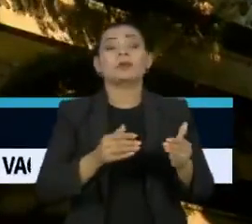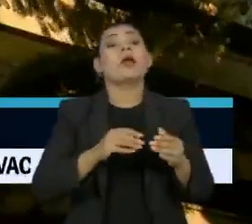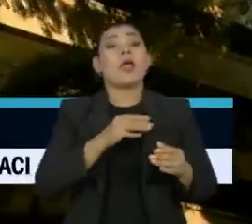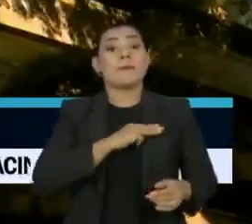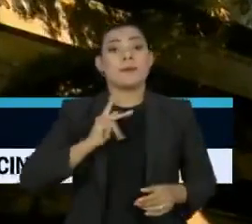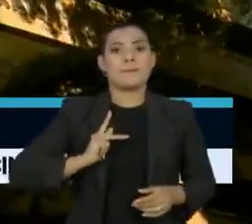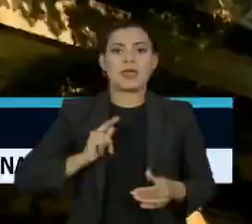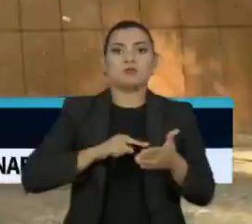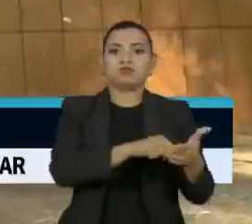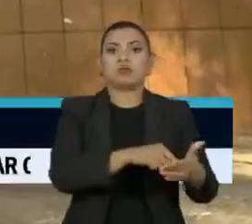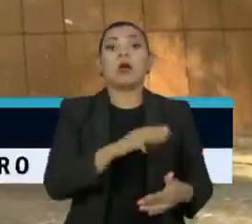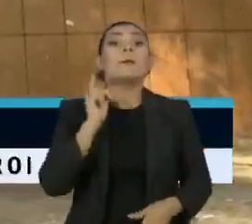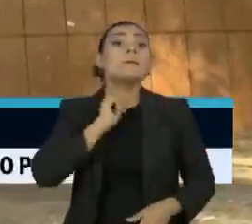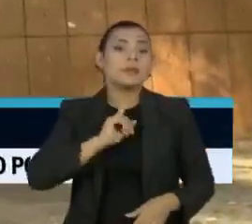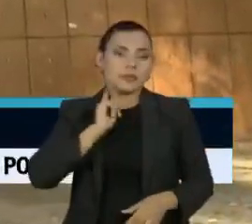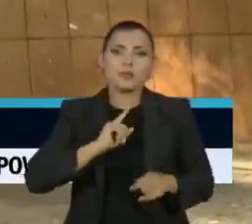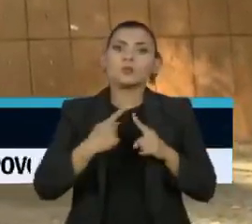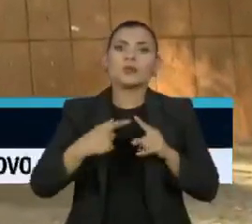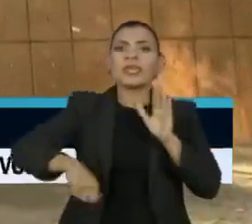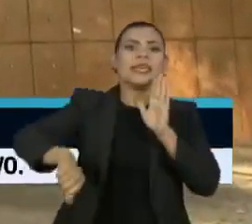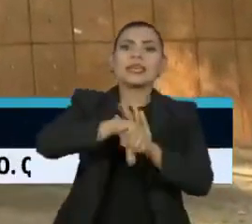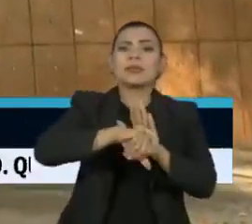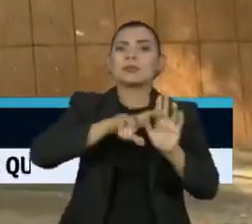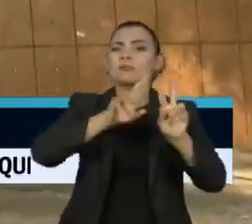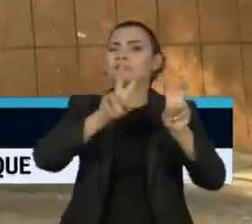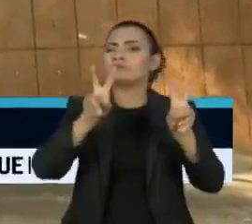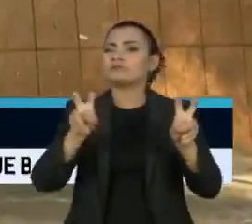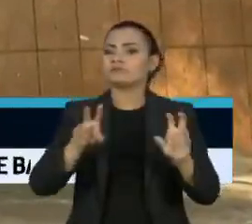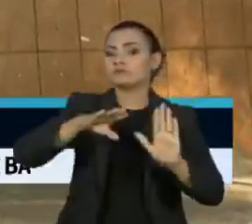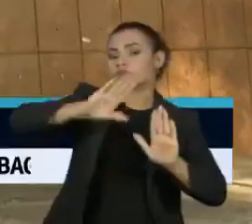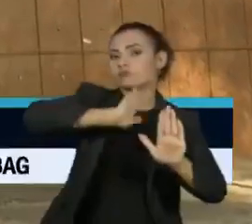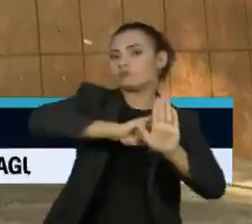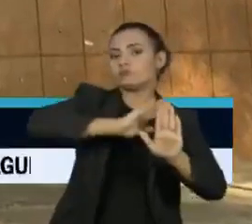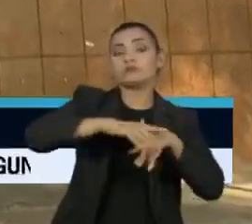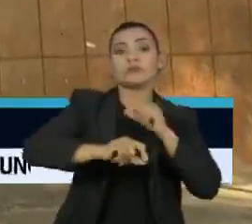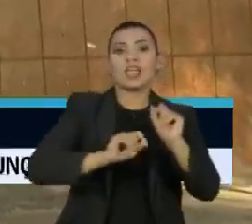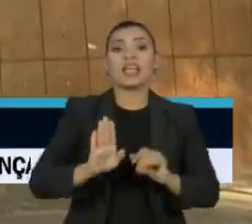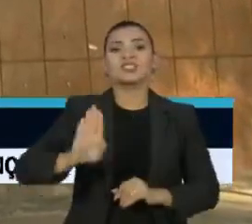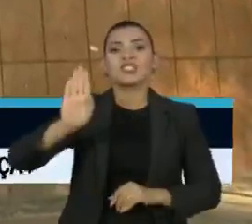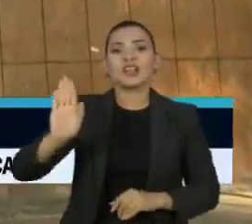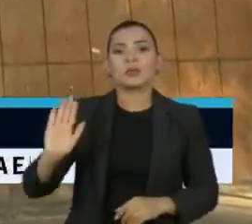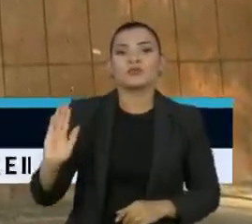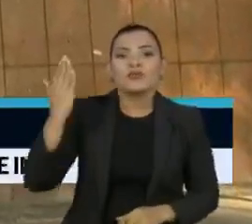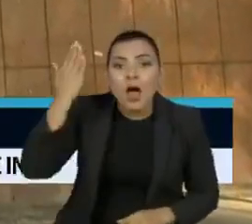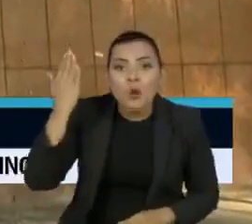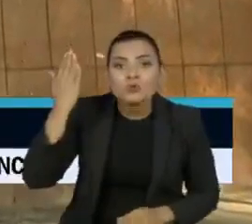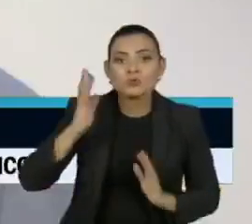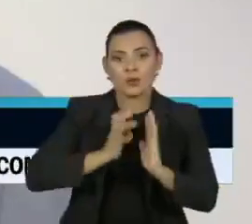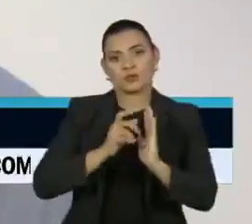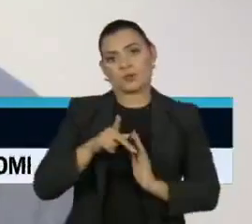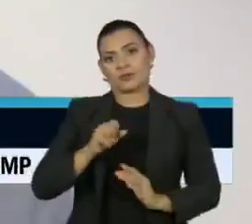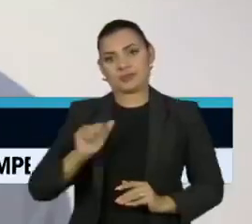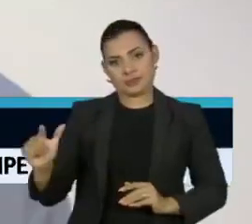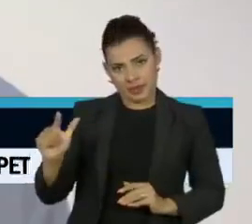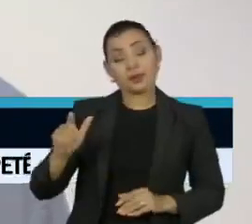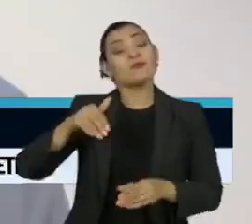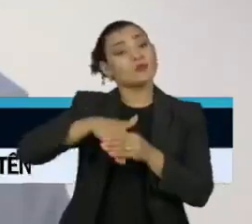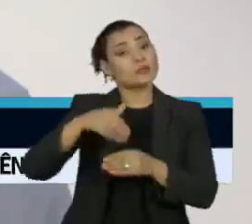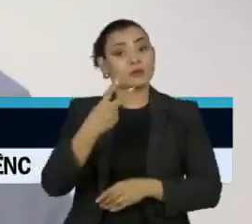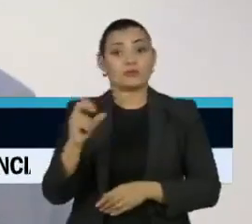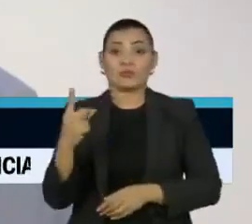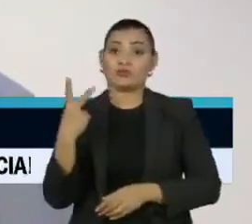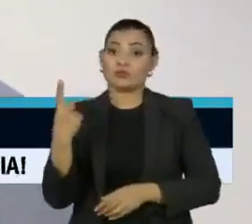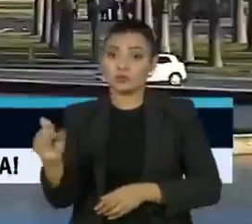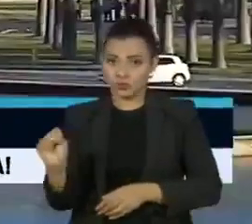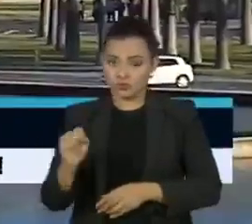Público Eleitoral de Minas Gerais por crimes relacionados à apresentação de candidaturas de fachada do PSL nas eleições de